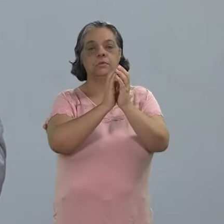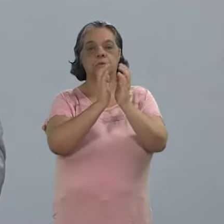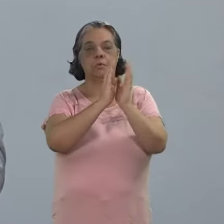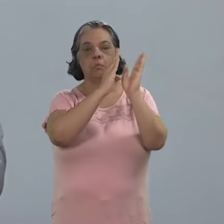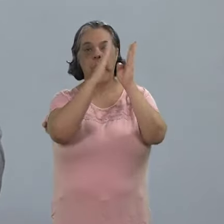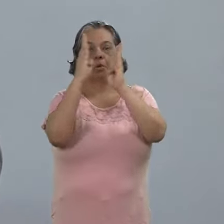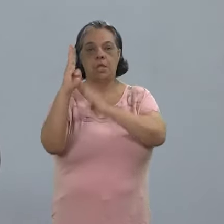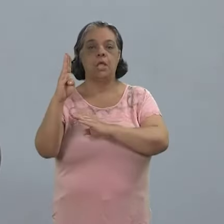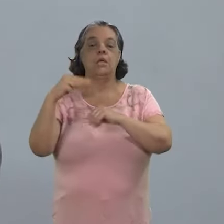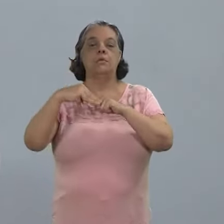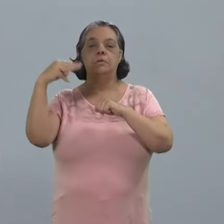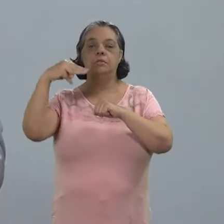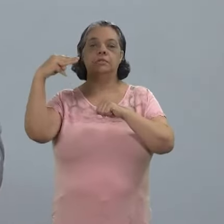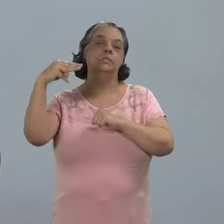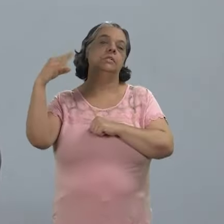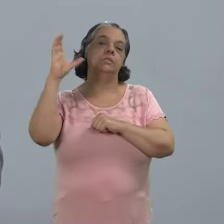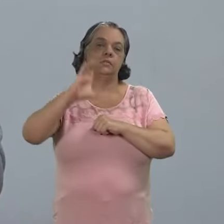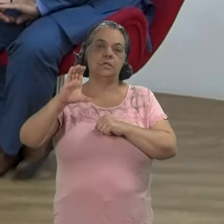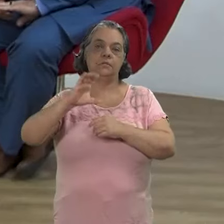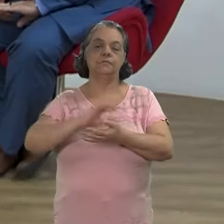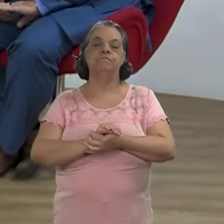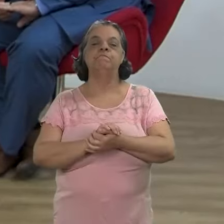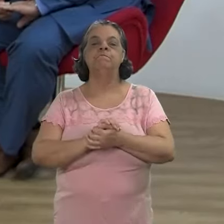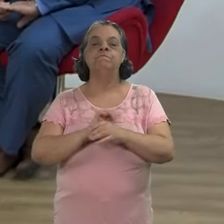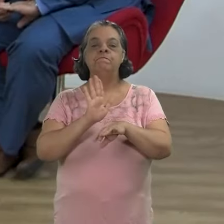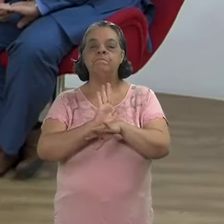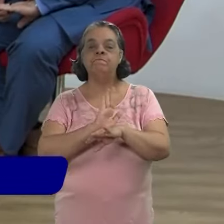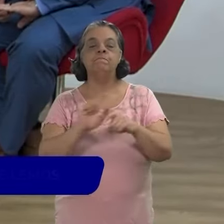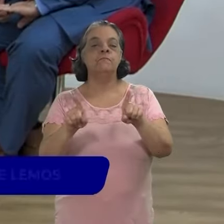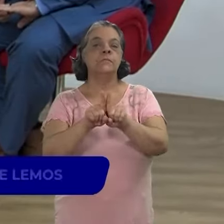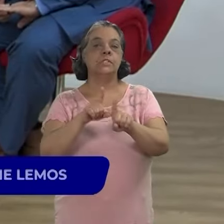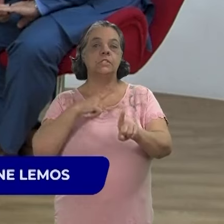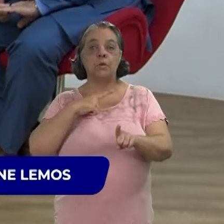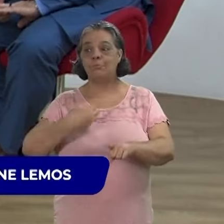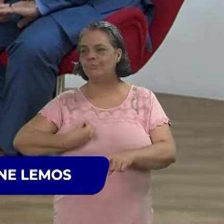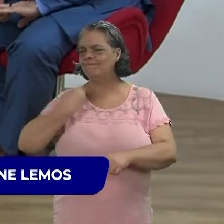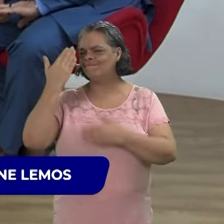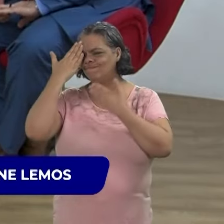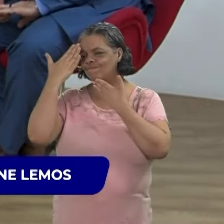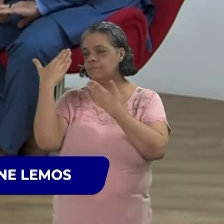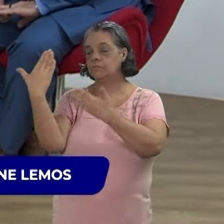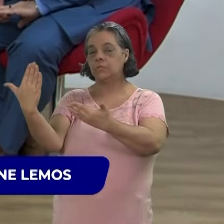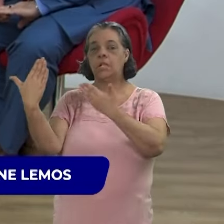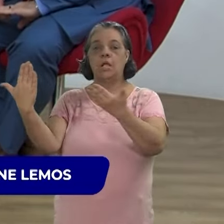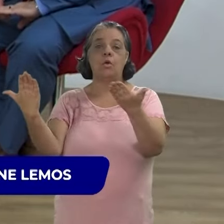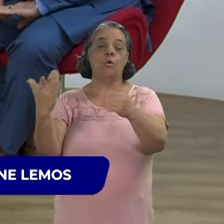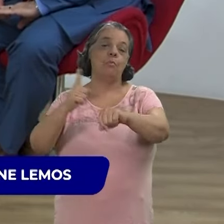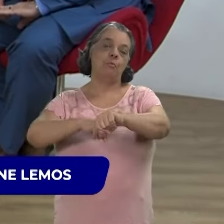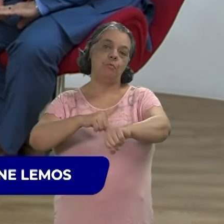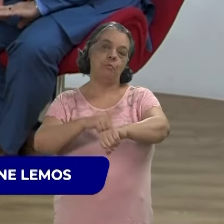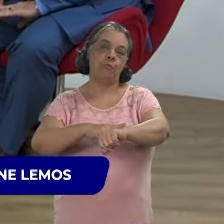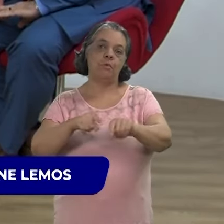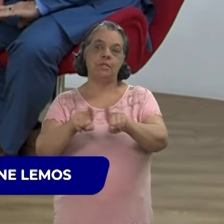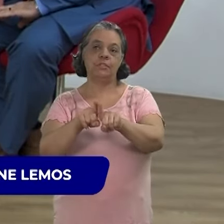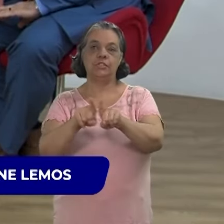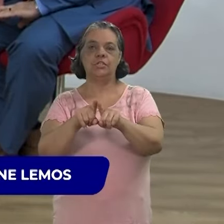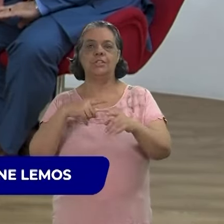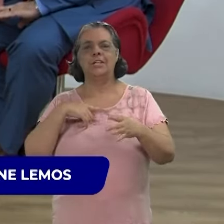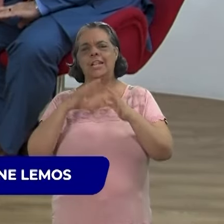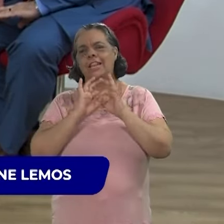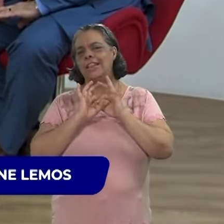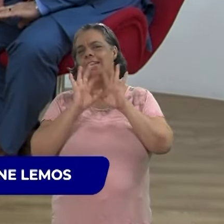Pernambucana e mestranda em cinema gente queria mais uma vez agradecer a presença de vocês né e agora aquele momento